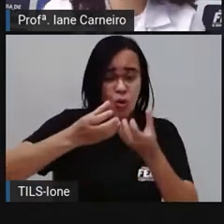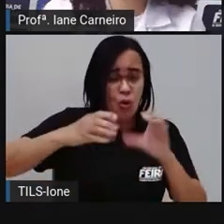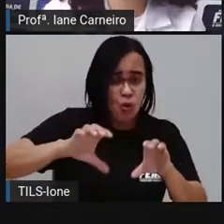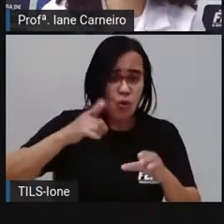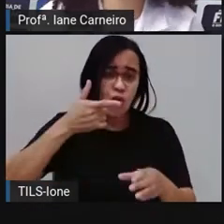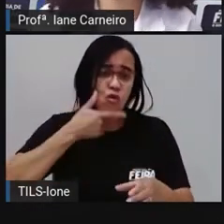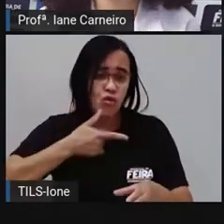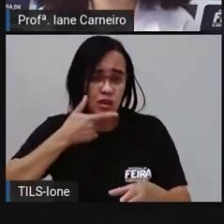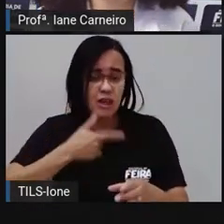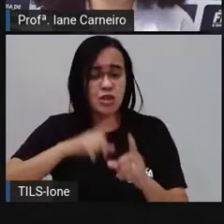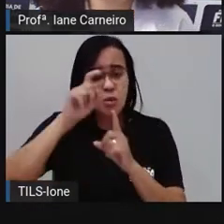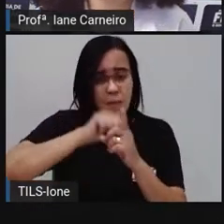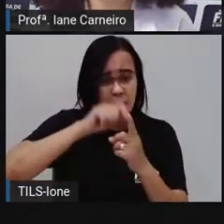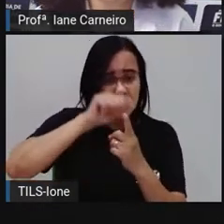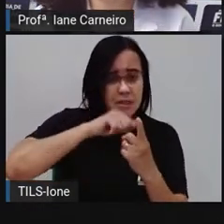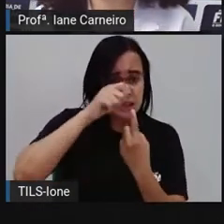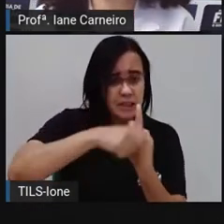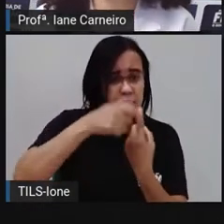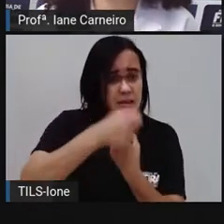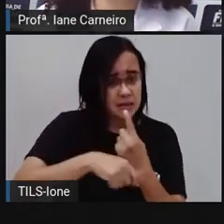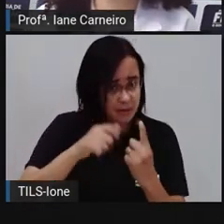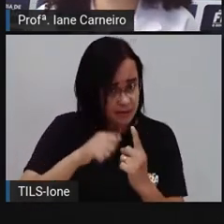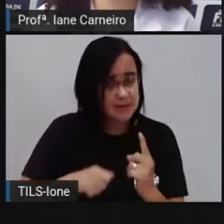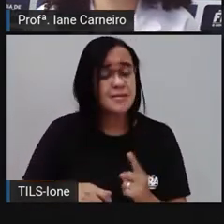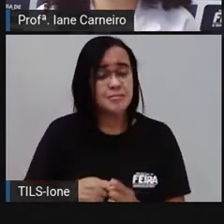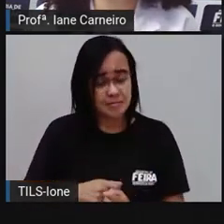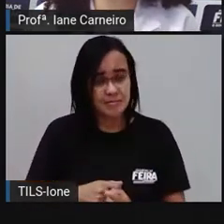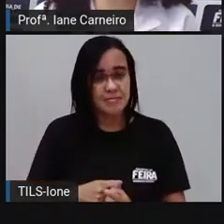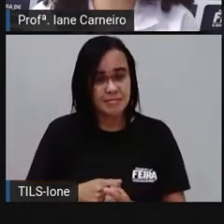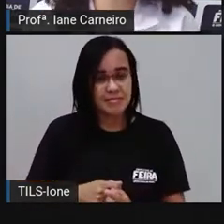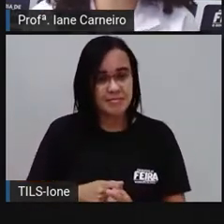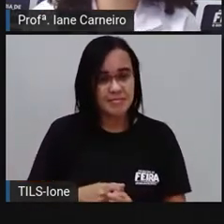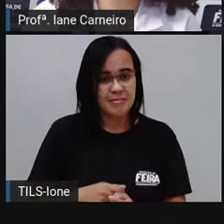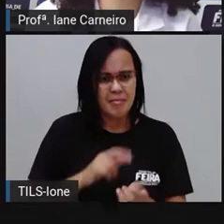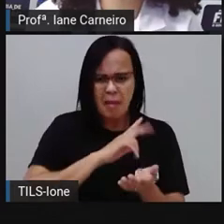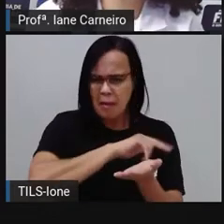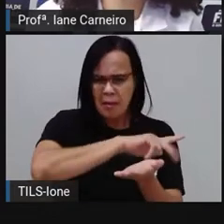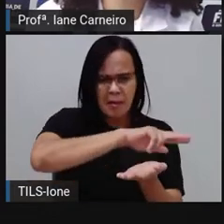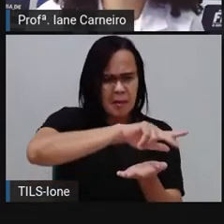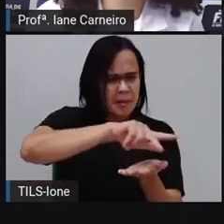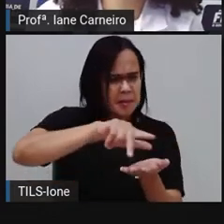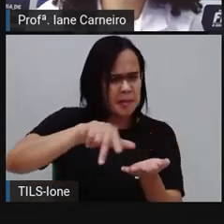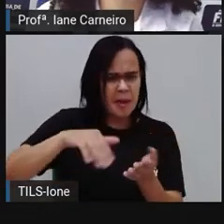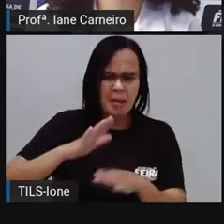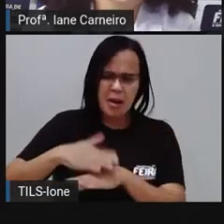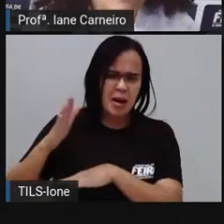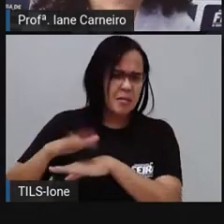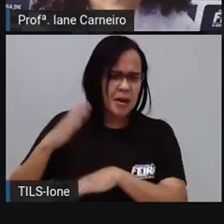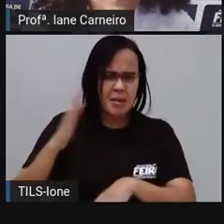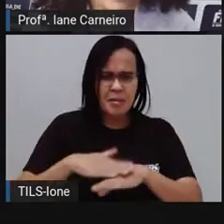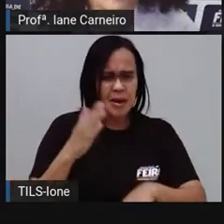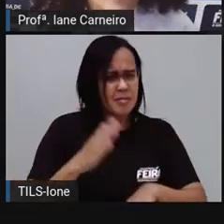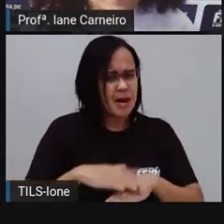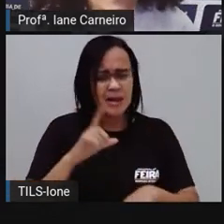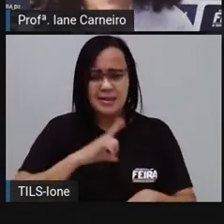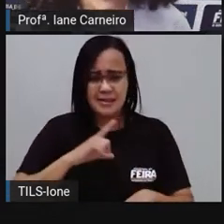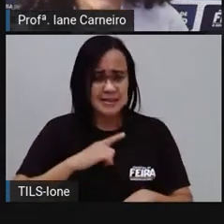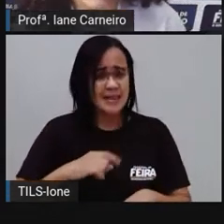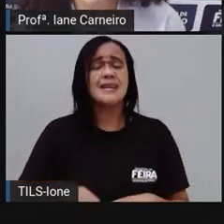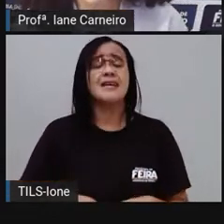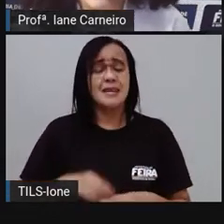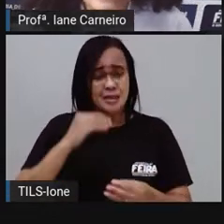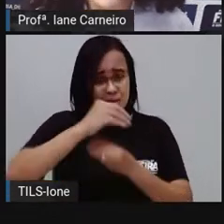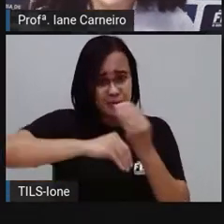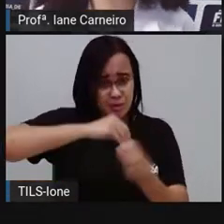banana, Com, deixa eu ver o que mais, com josefina, linguiça,